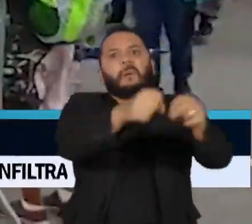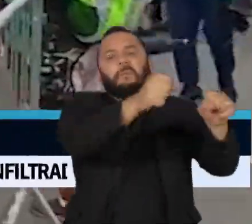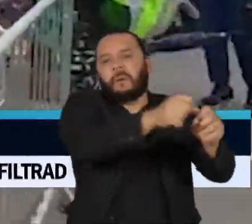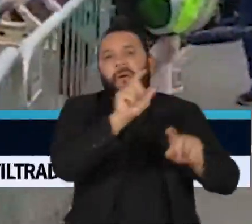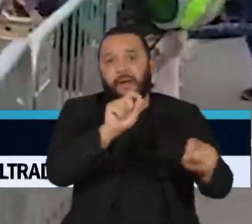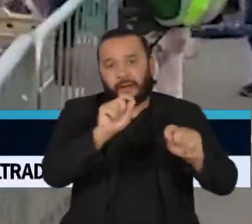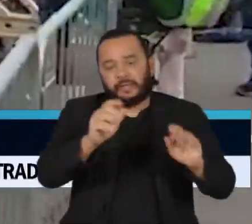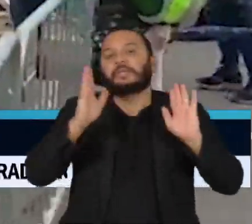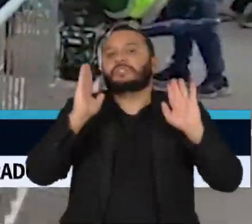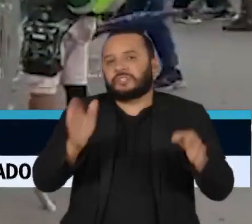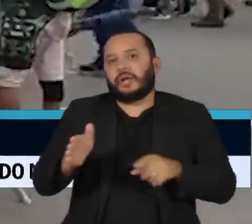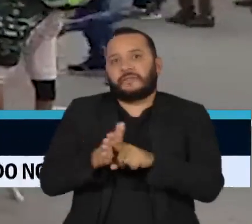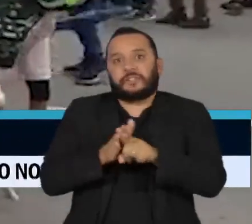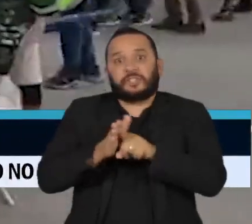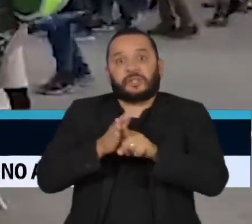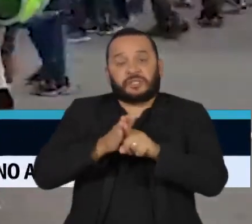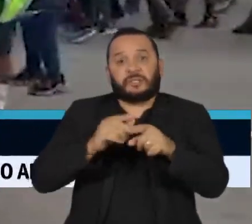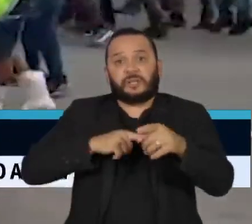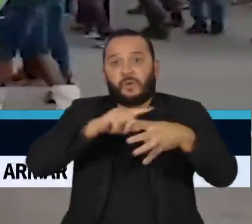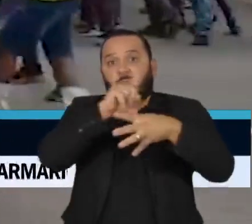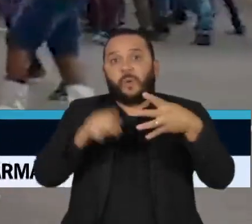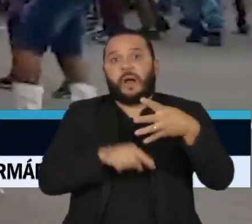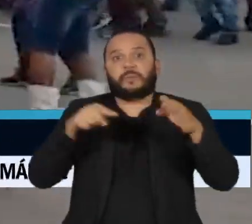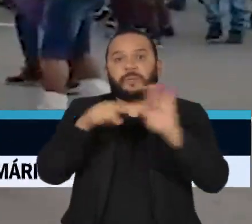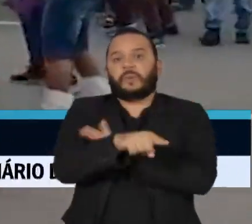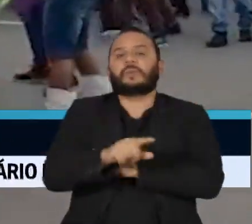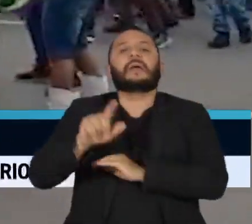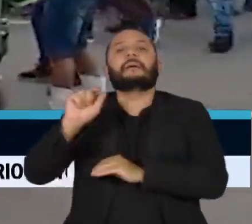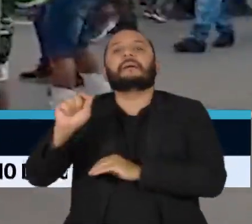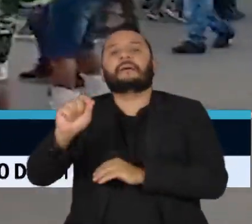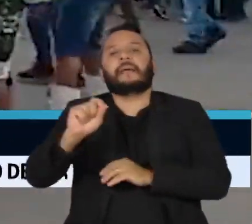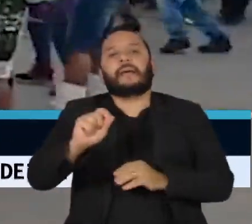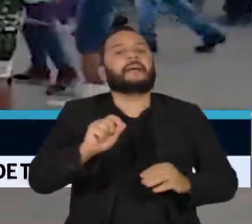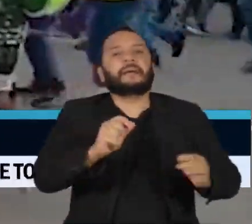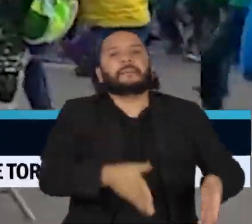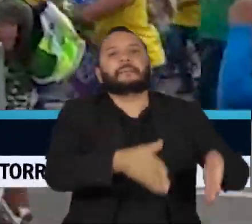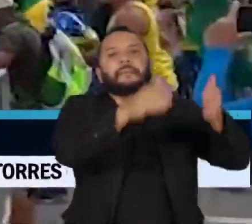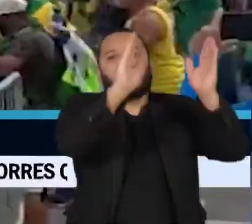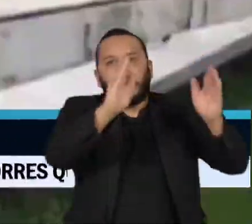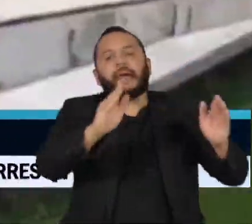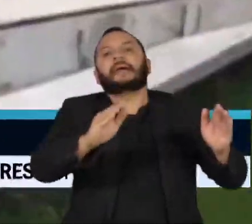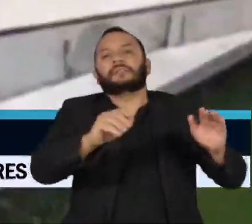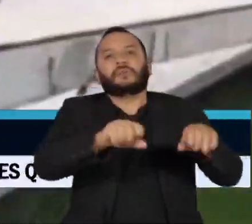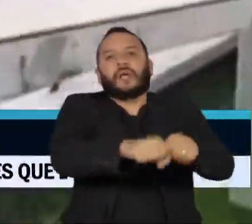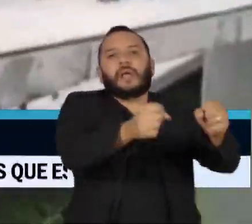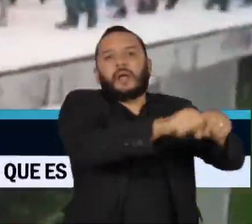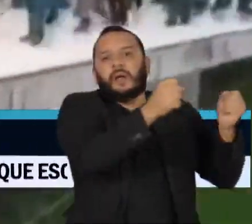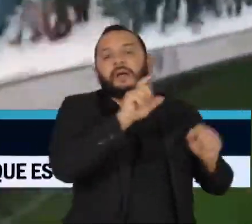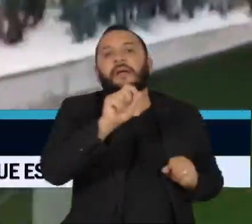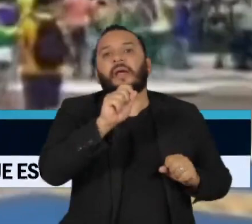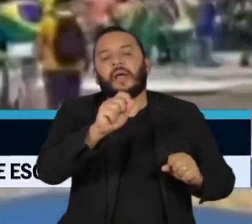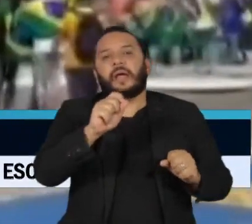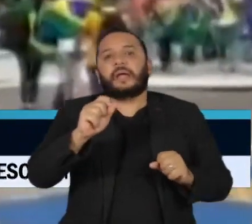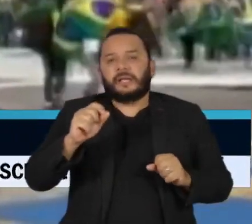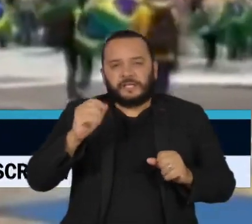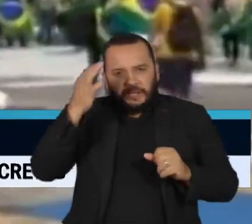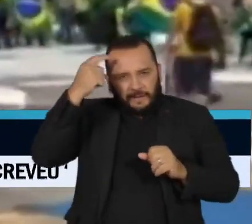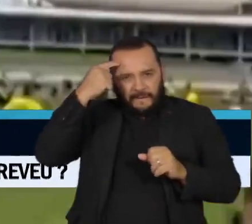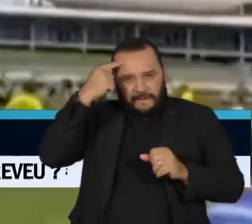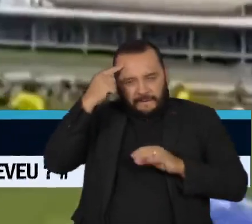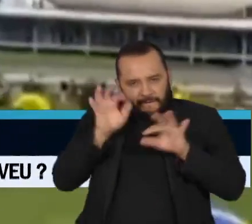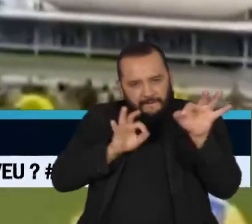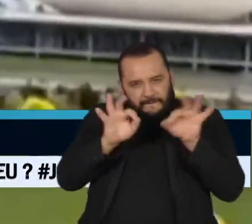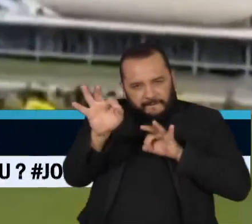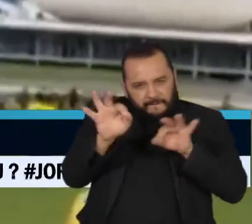dividiu a apuração em quatro perguntas. Quem destruiu o patrimônio da União? Quem são os autores intelectuais e os